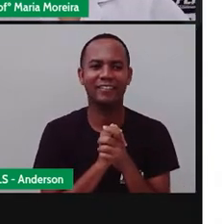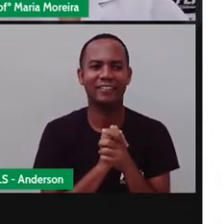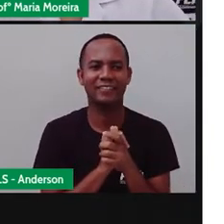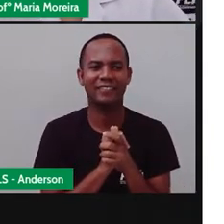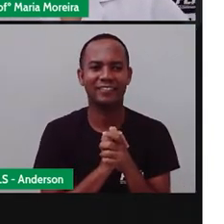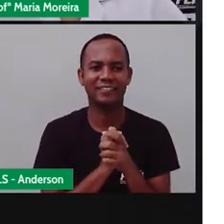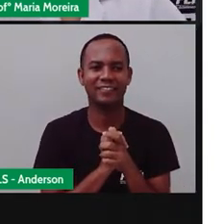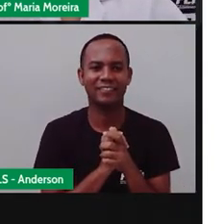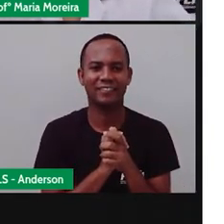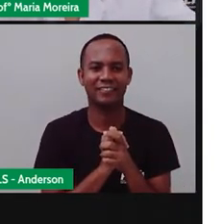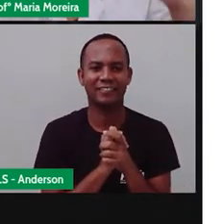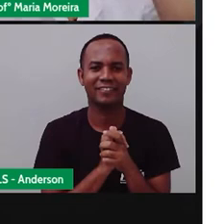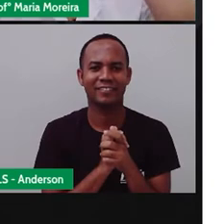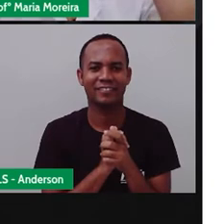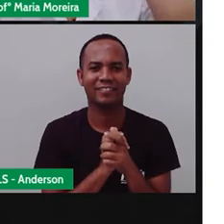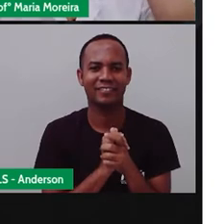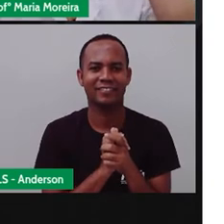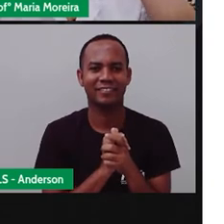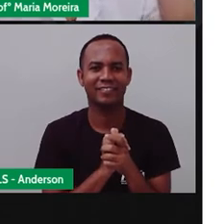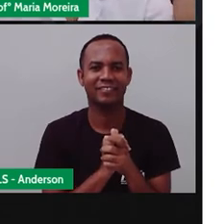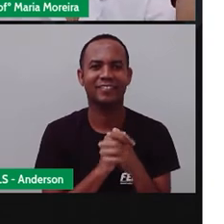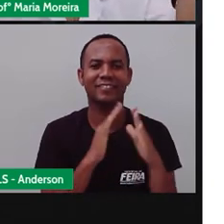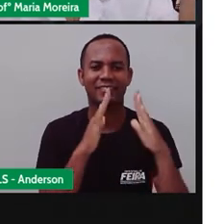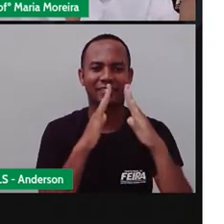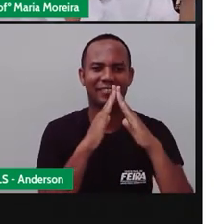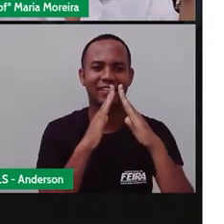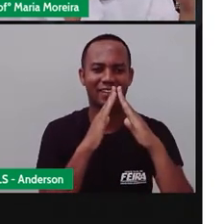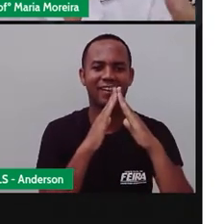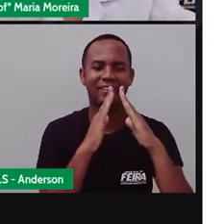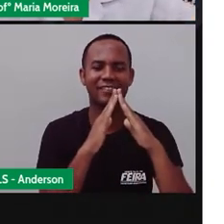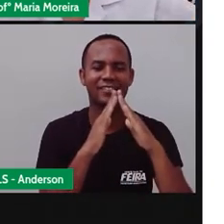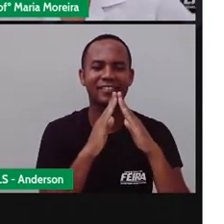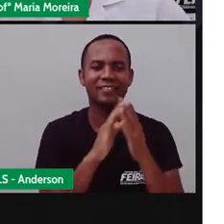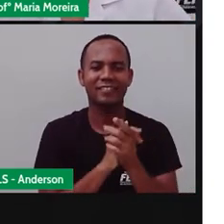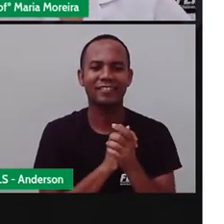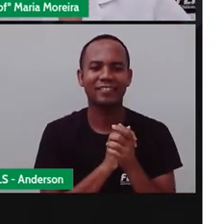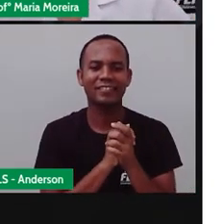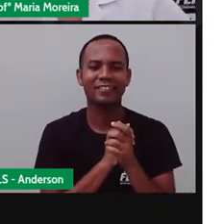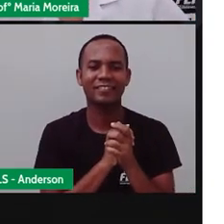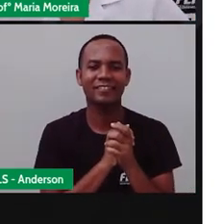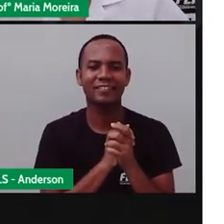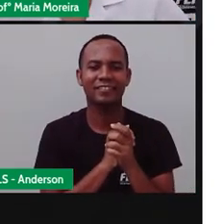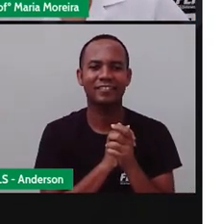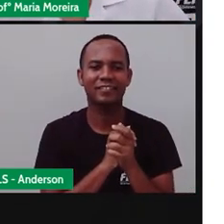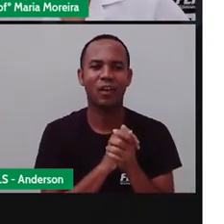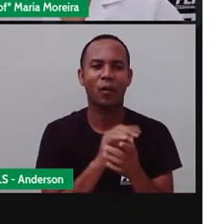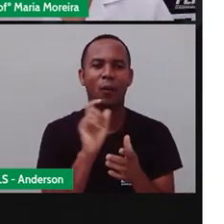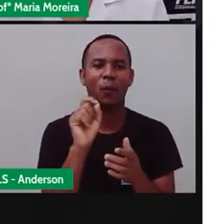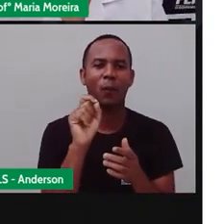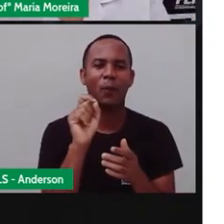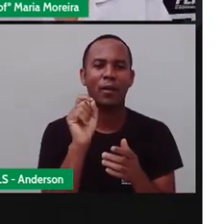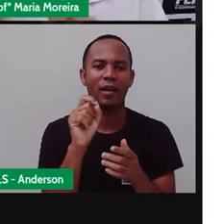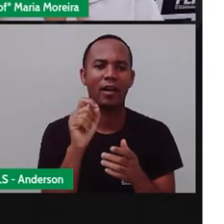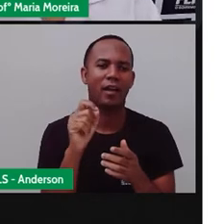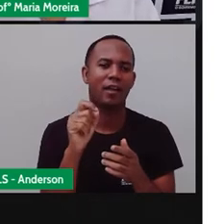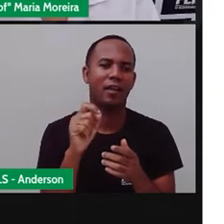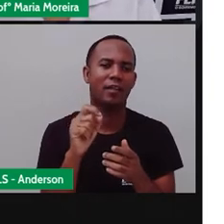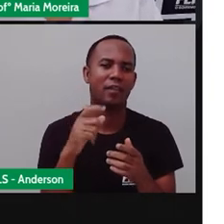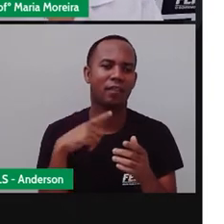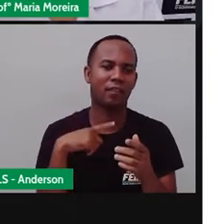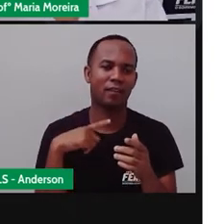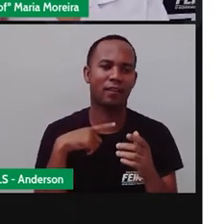A gente ia brigar. Pelo amor de Deus, se casa não é desse jeito, em Libras, essa é como, gente? São aqueles em que há predomínio de